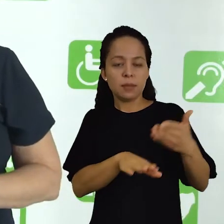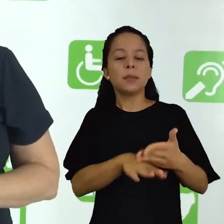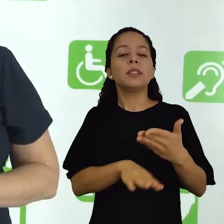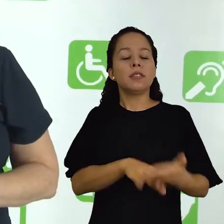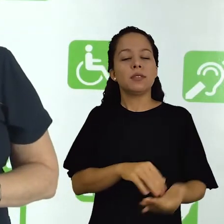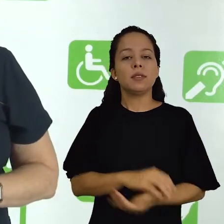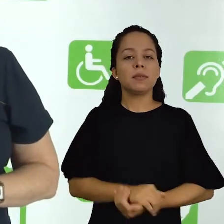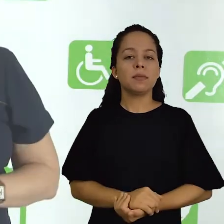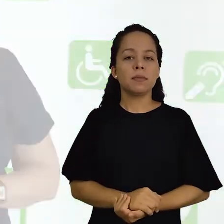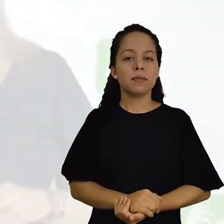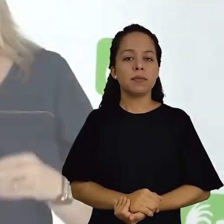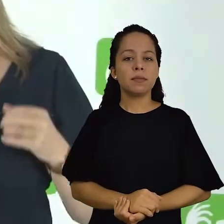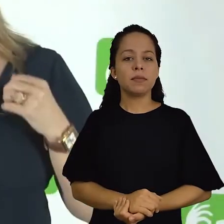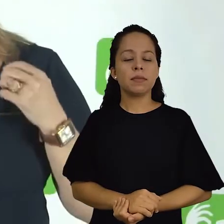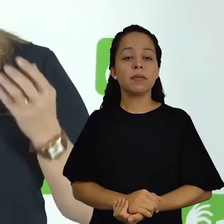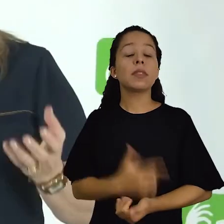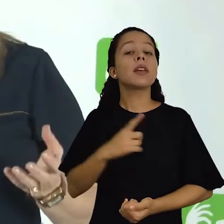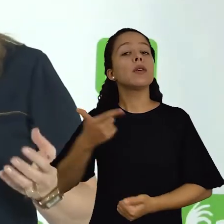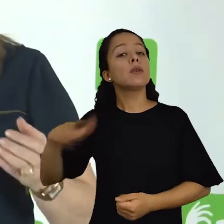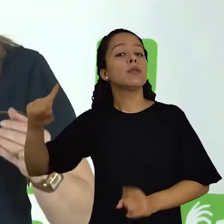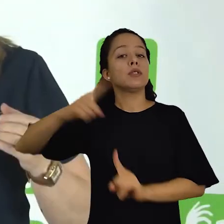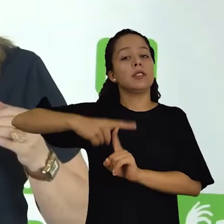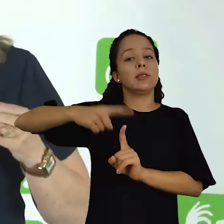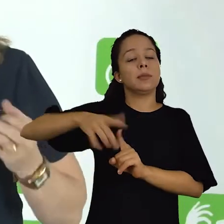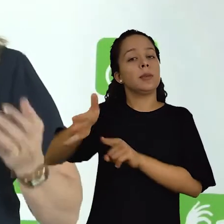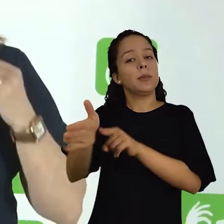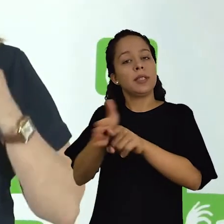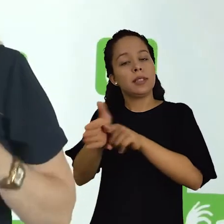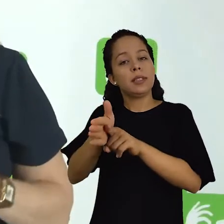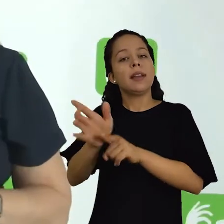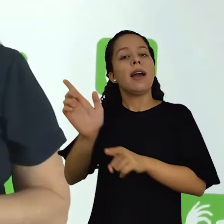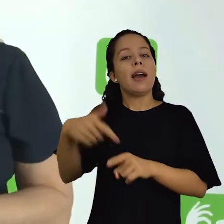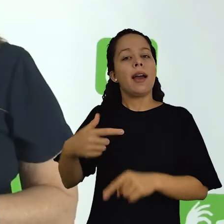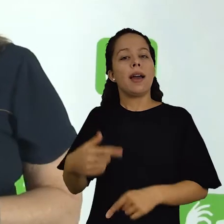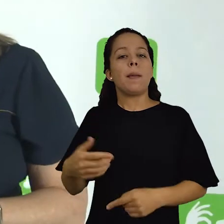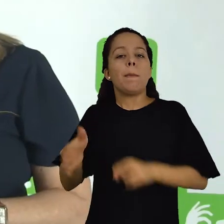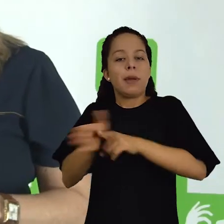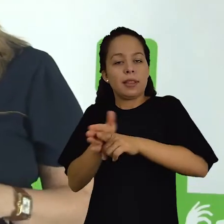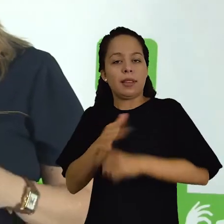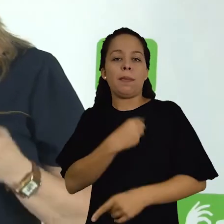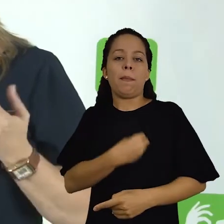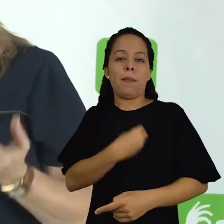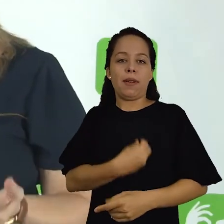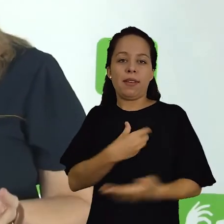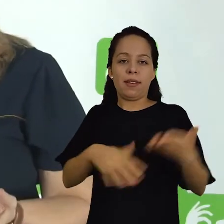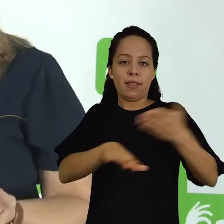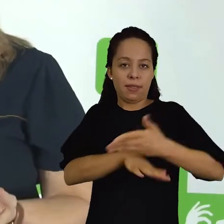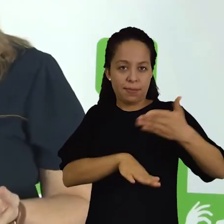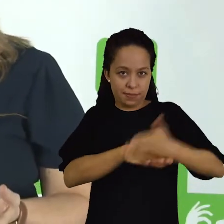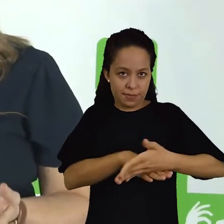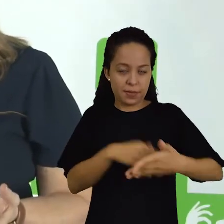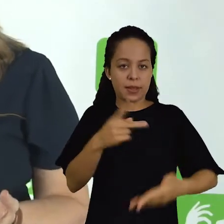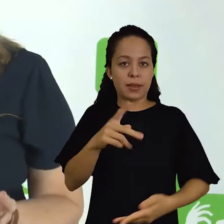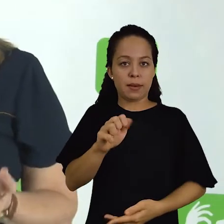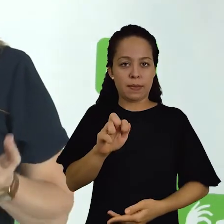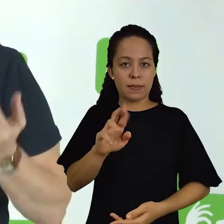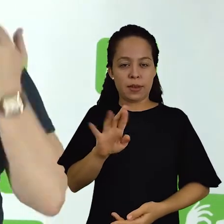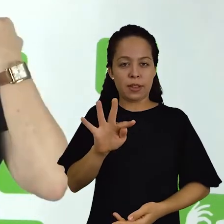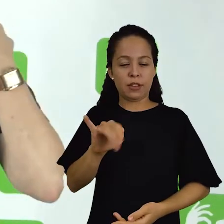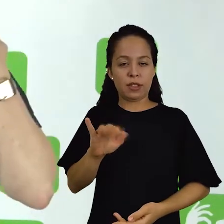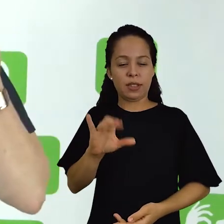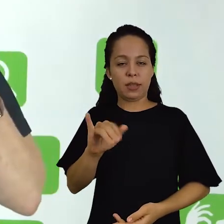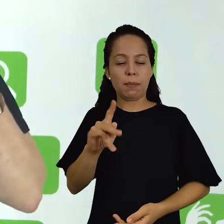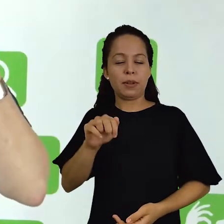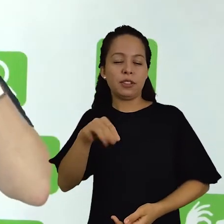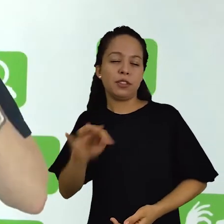participativa. E um outro caso, um outro tipo de pesquisa é a pesquisa participante. Como na